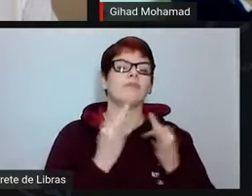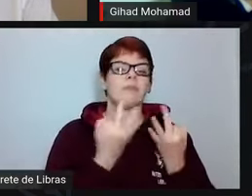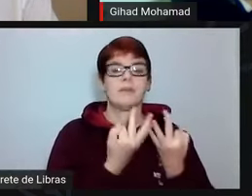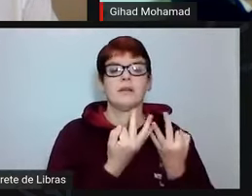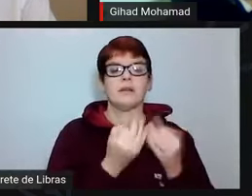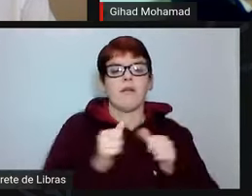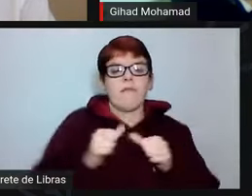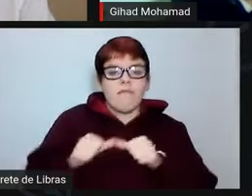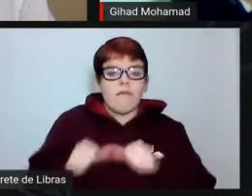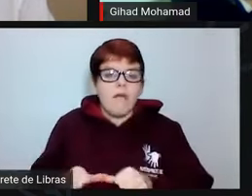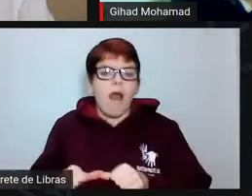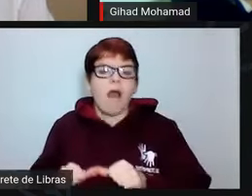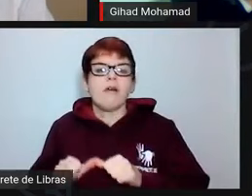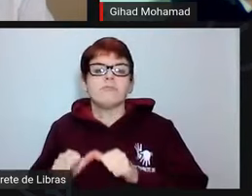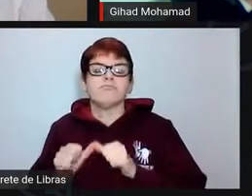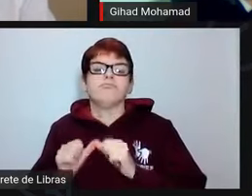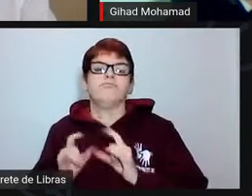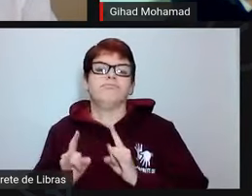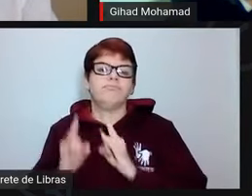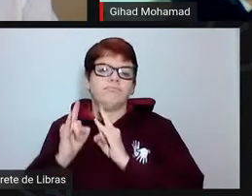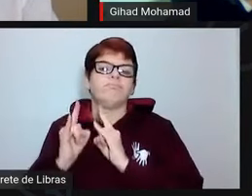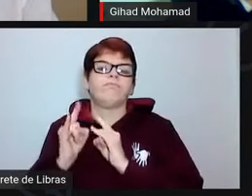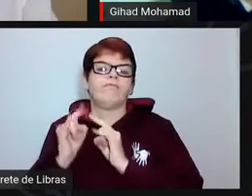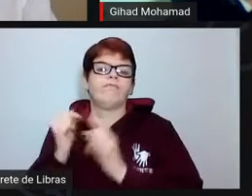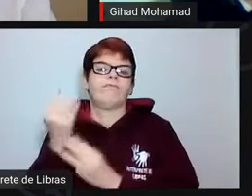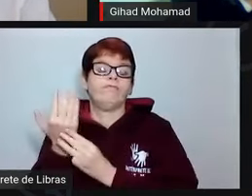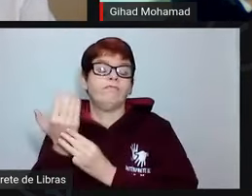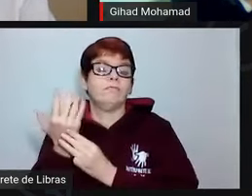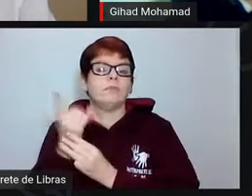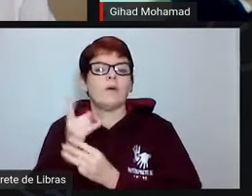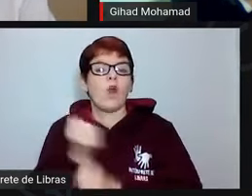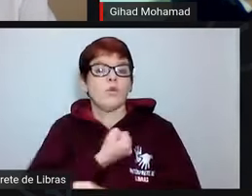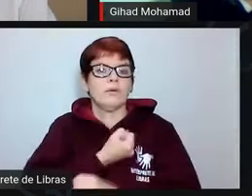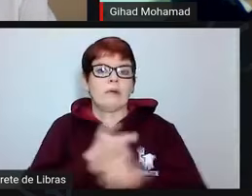casas nesse período, e é um número bastante expressivo.